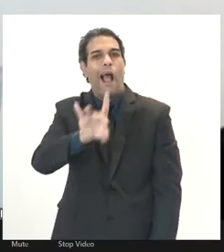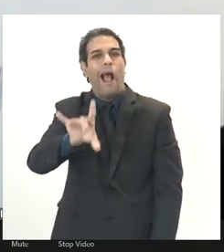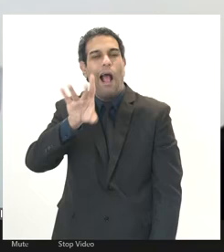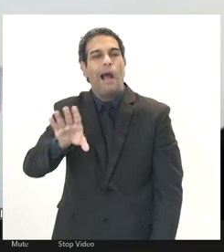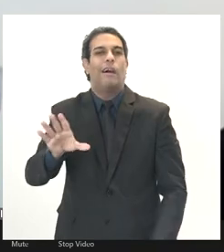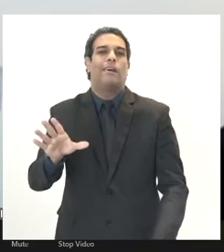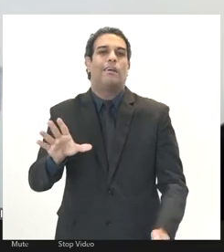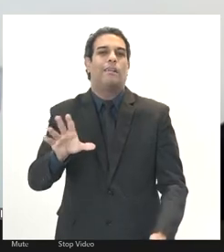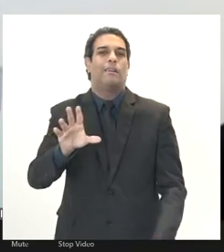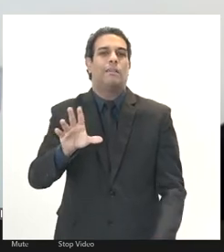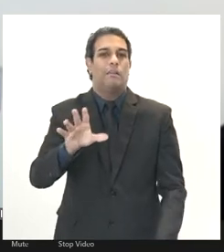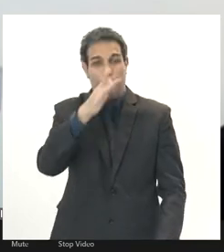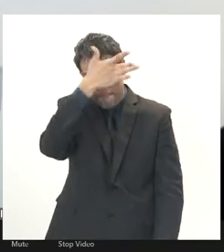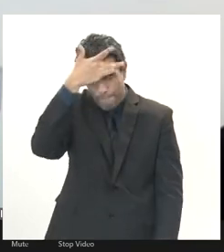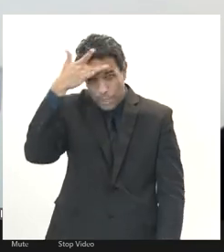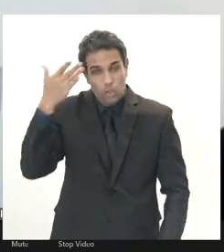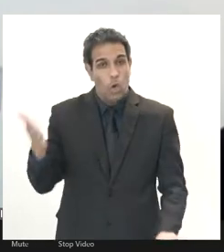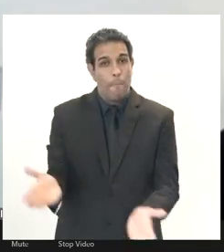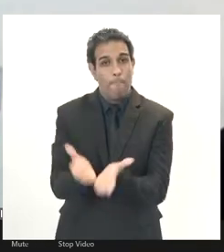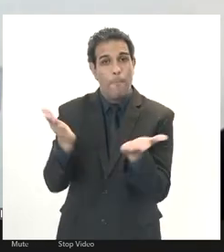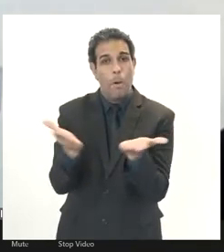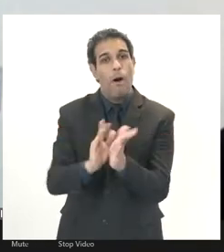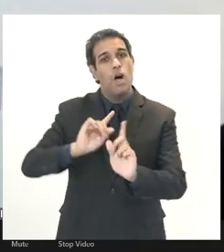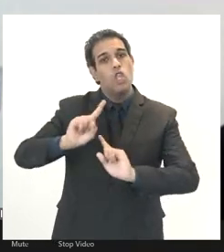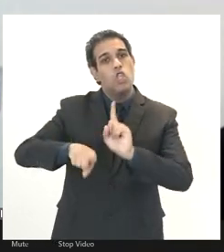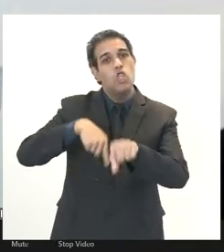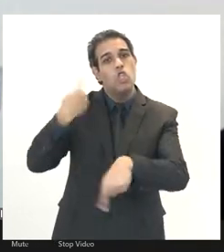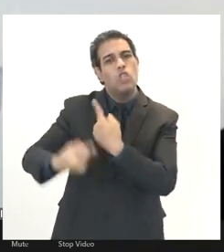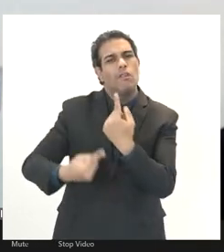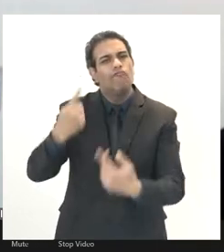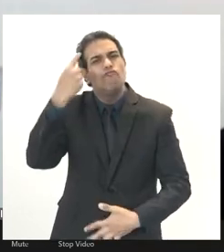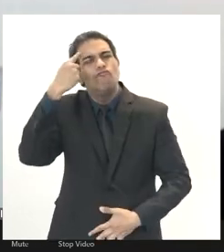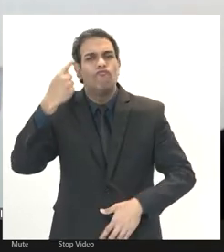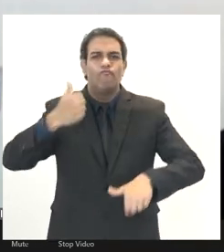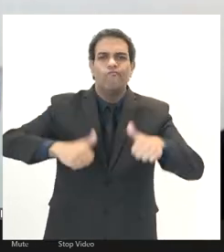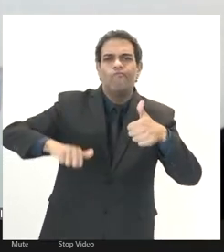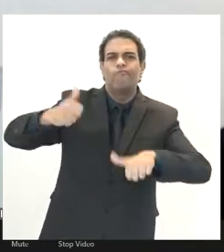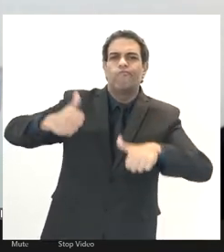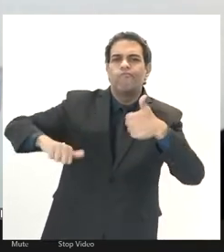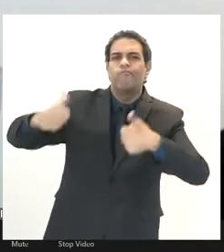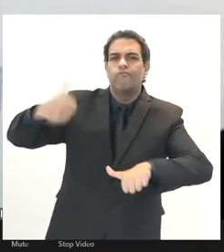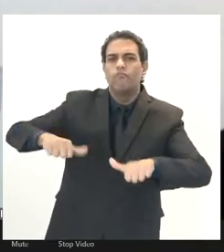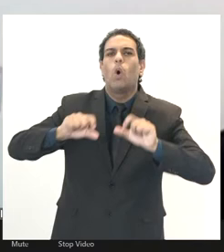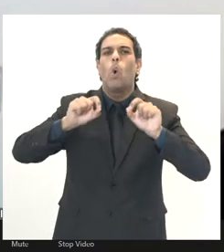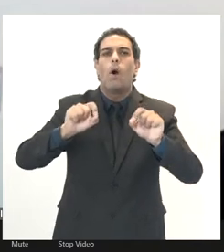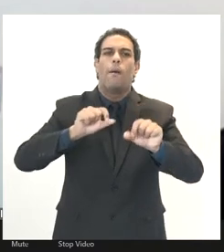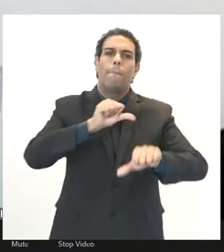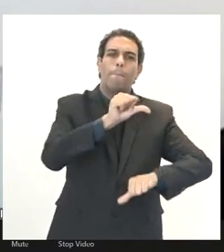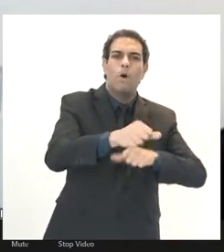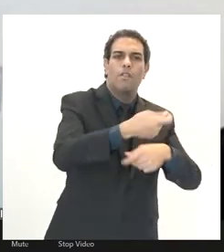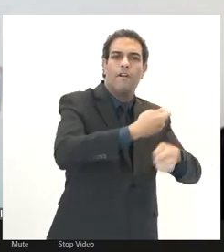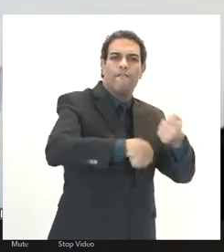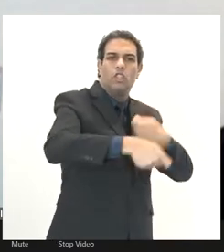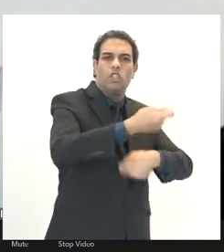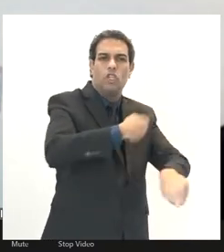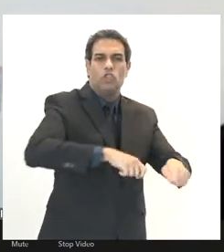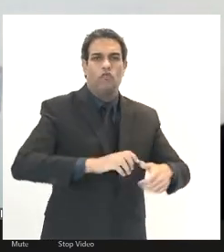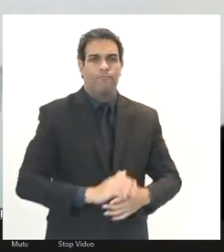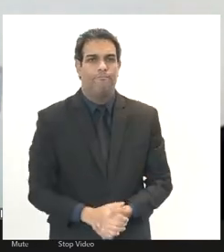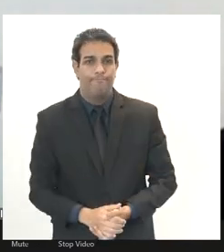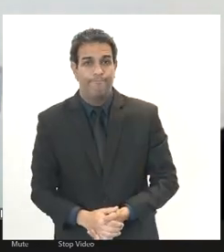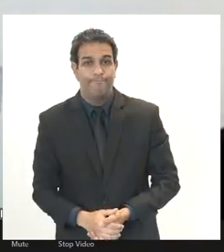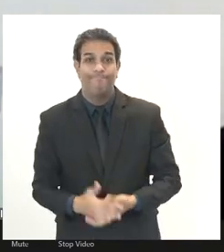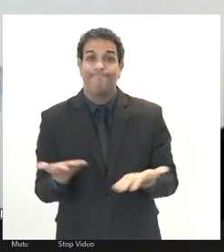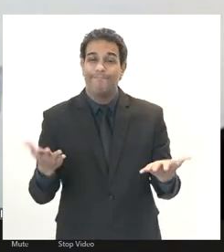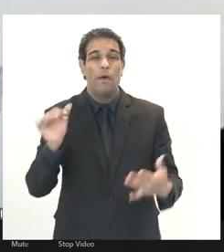favorecida. Para depois, então, pensarmos nesta reforma administrativa. É